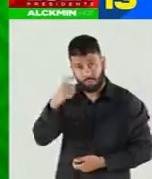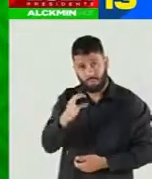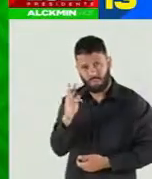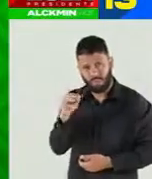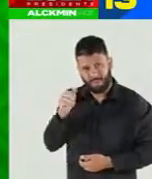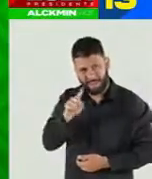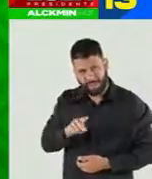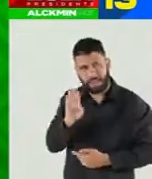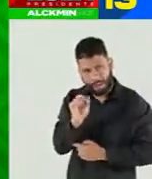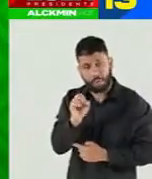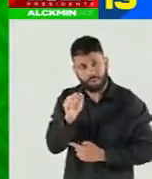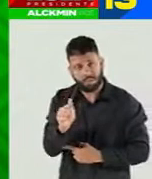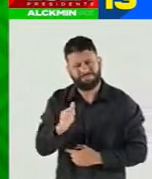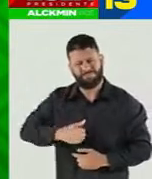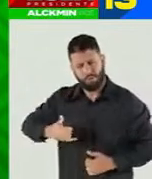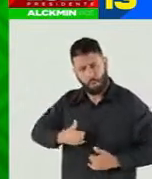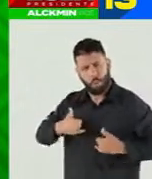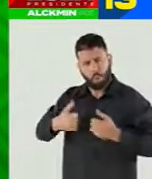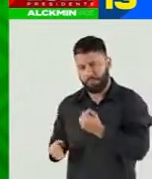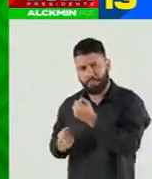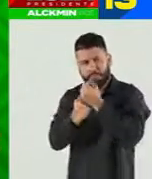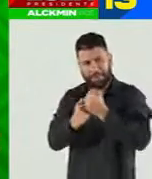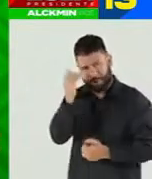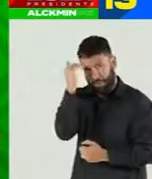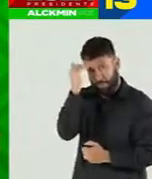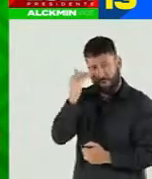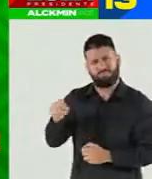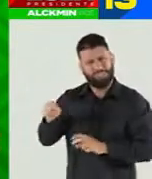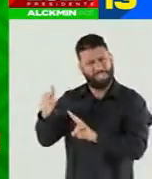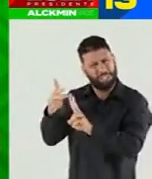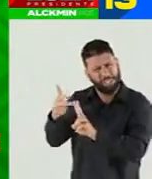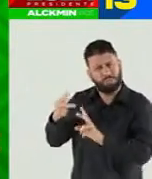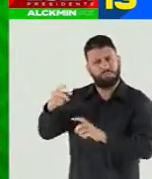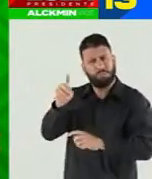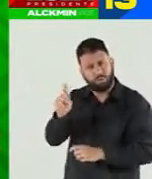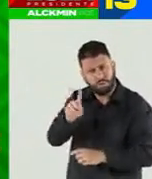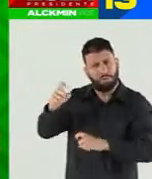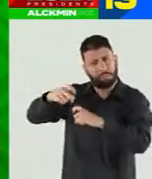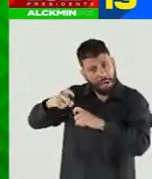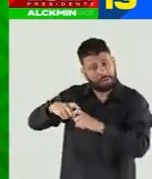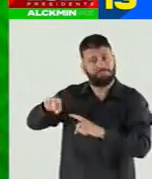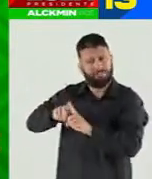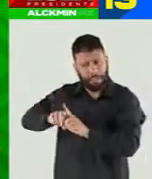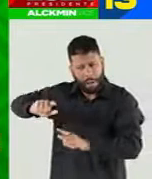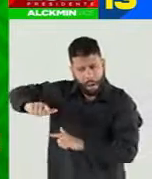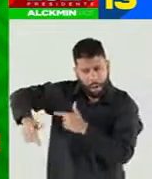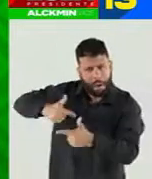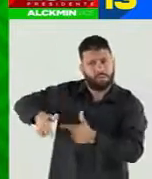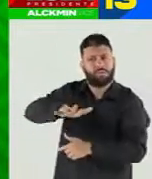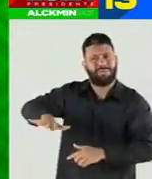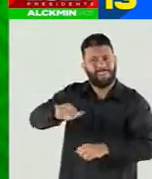Sou Tomás Barbosa, tenho orgulho de serviço do Real Tuiuca. Indígena, professor, médico que teve na linha de frente do Covid-19.